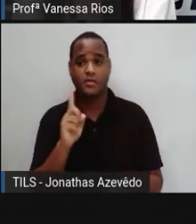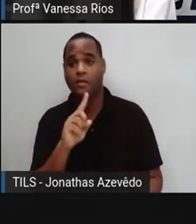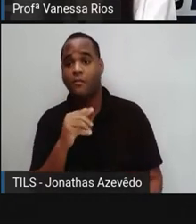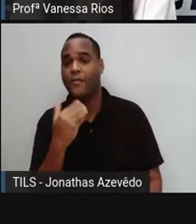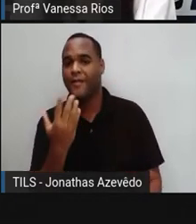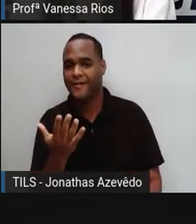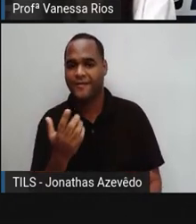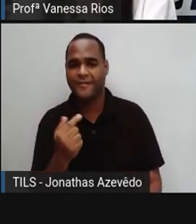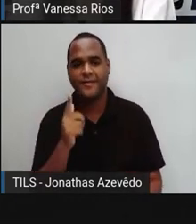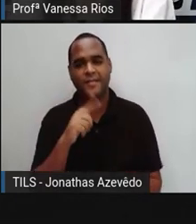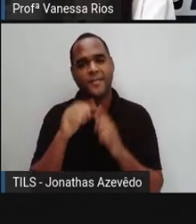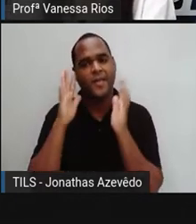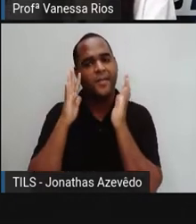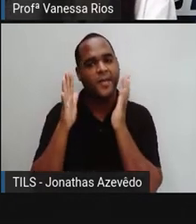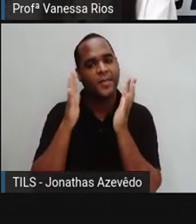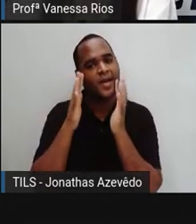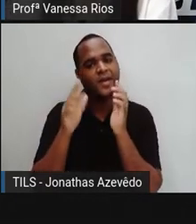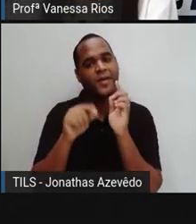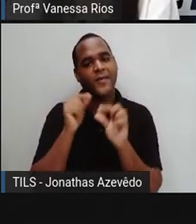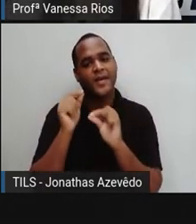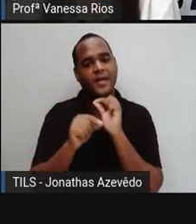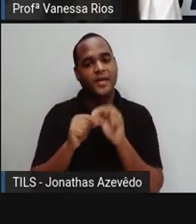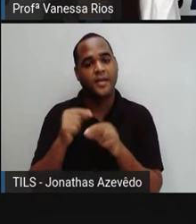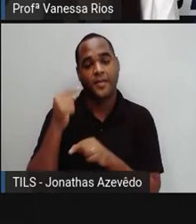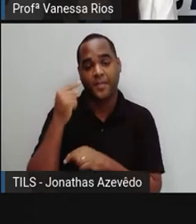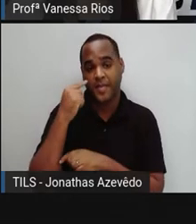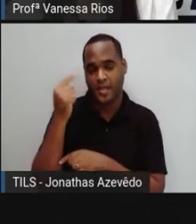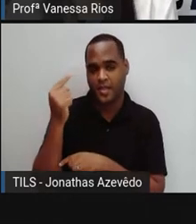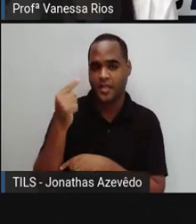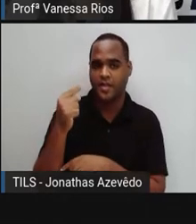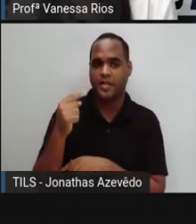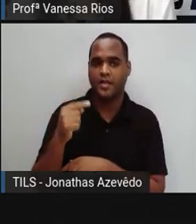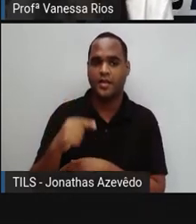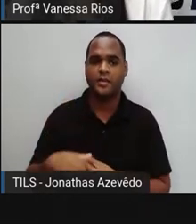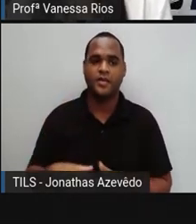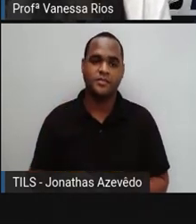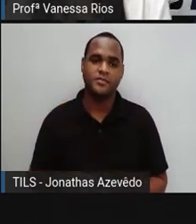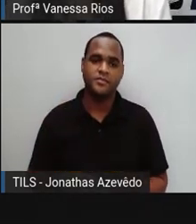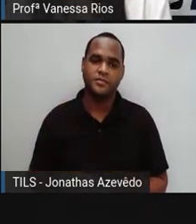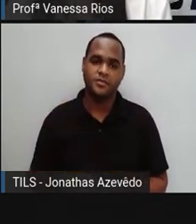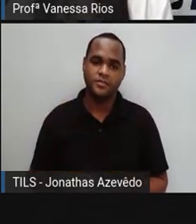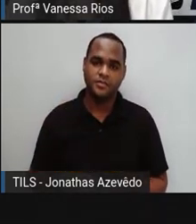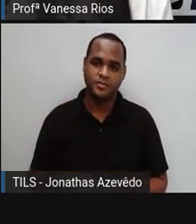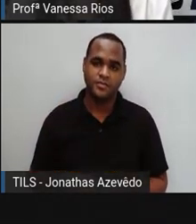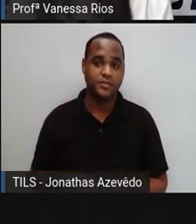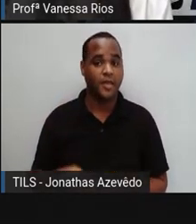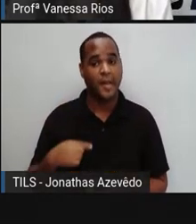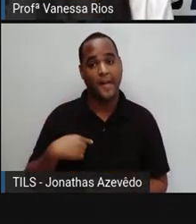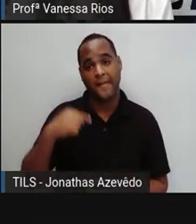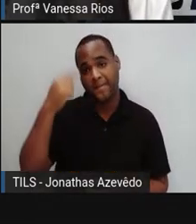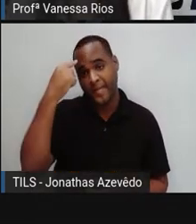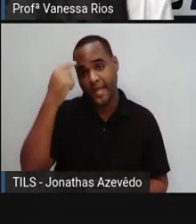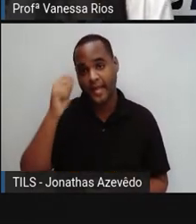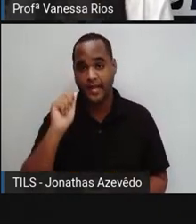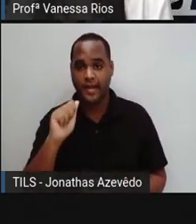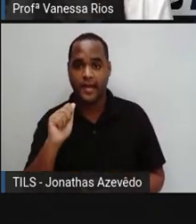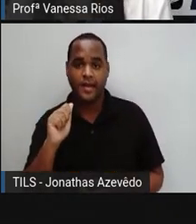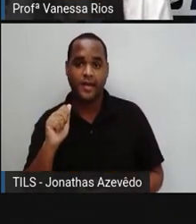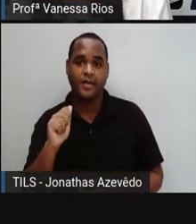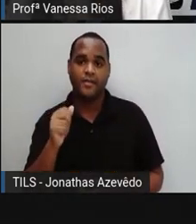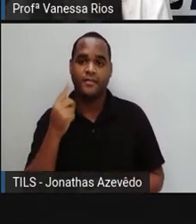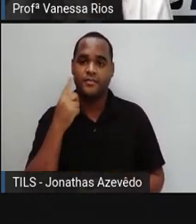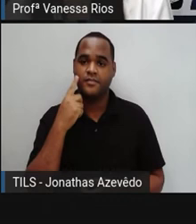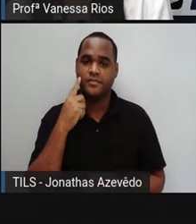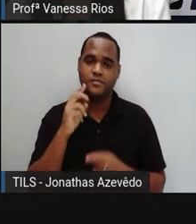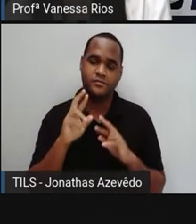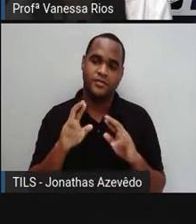vocês, de repente, pensaram que essa letra aqui... Eu iria dizer que aqui se trataria da letra A, mas a gente já observa aí